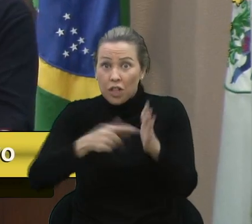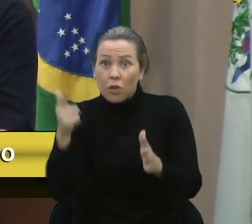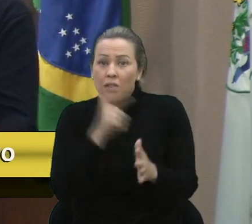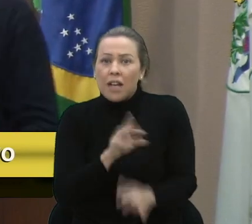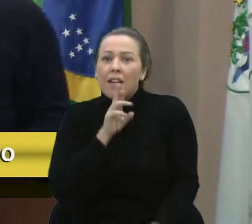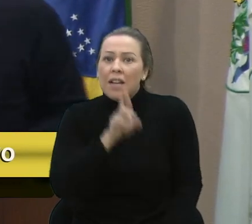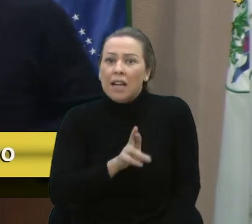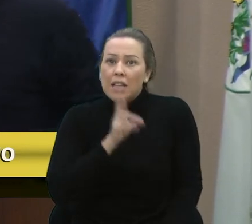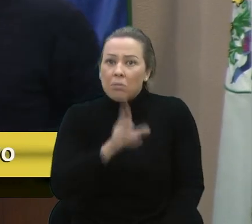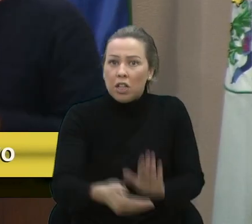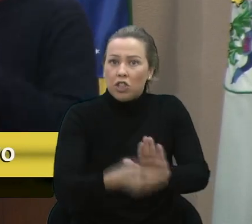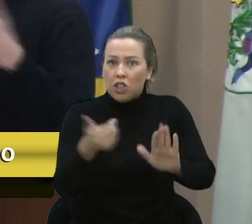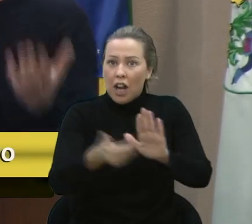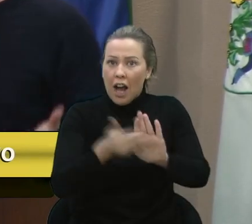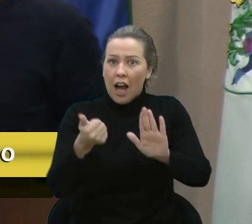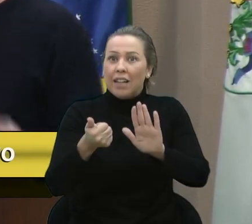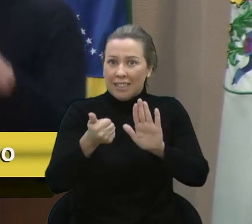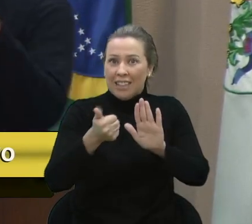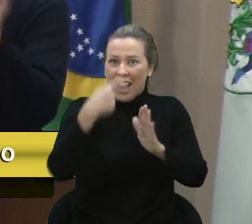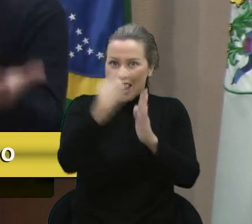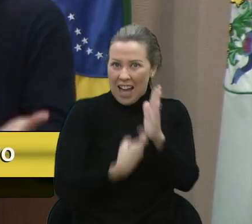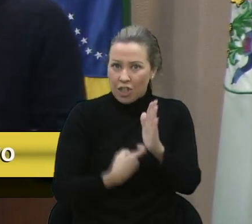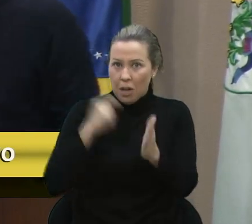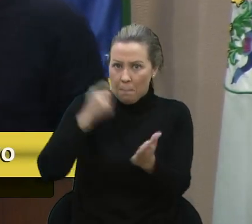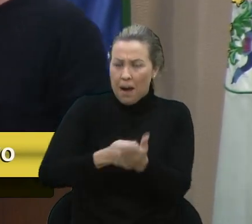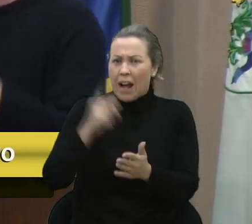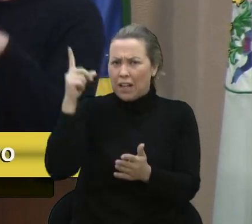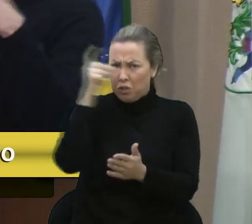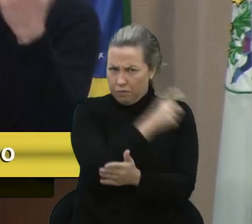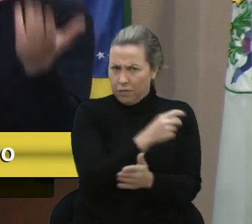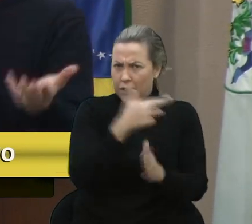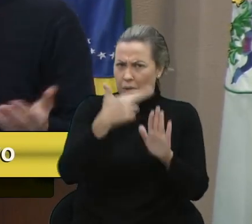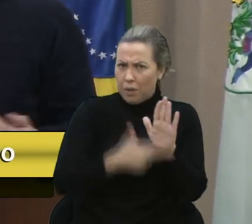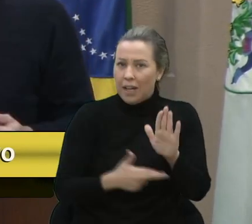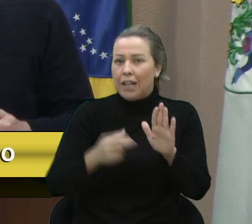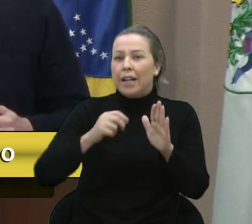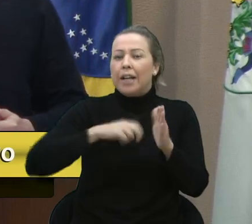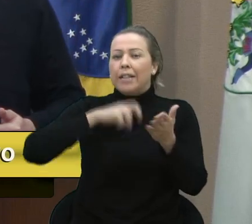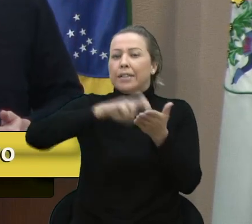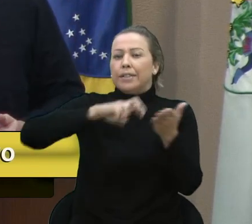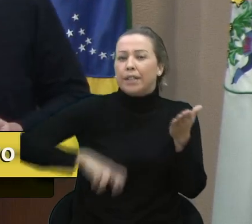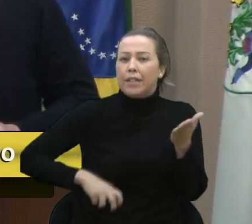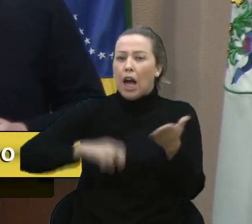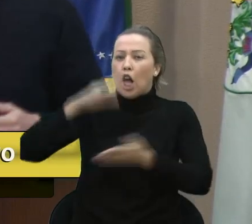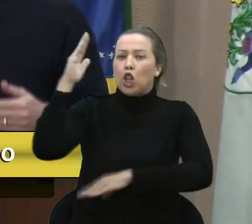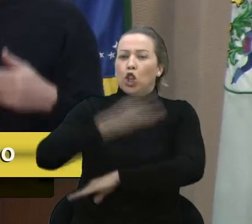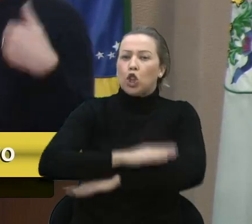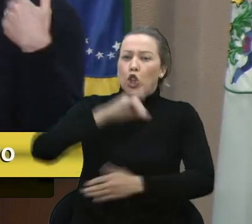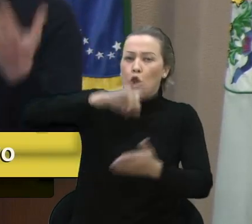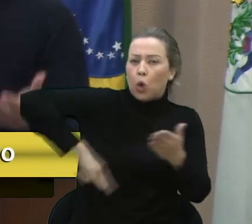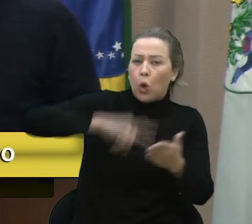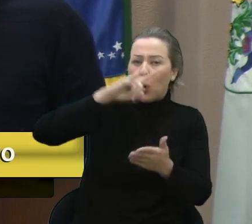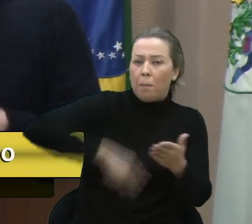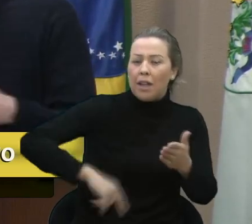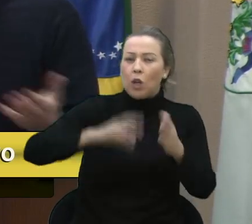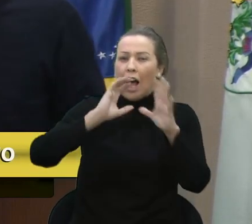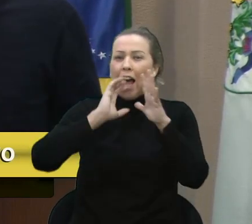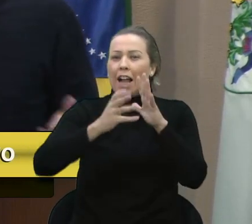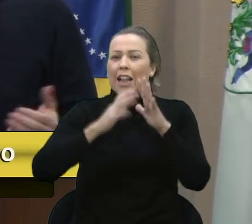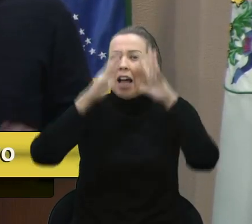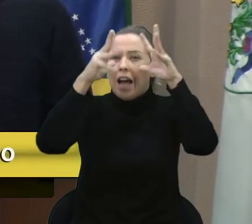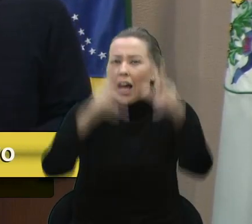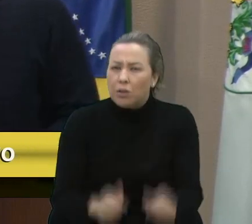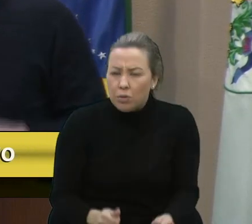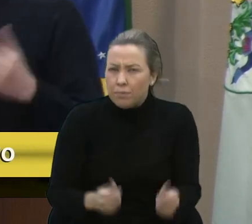propôs, uma oposição completamente irregular, difícil de fazer, tem que escanear documentos, tem que botar seus dados lá, completamente